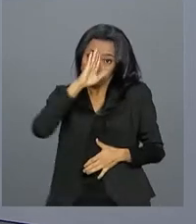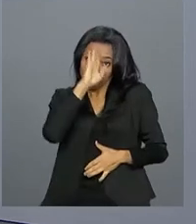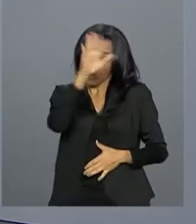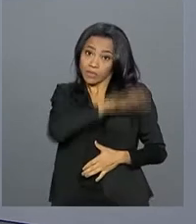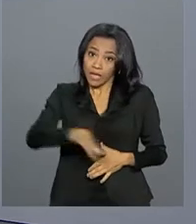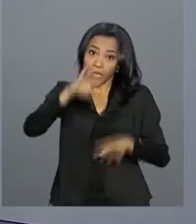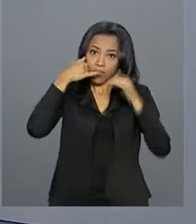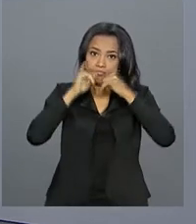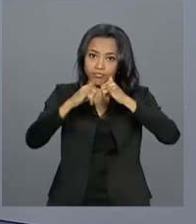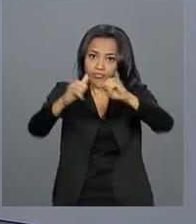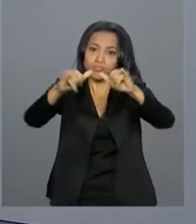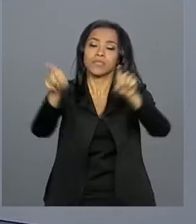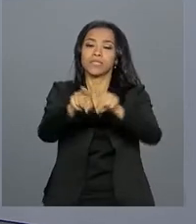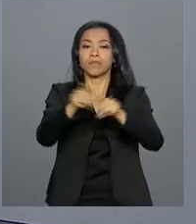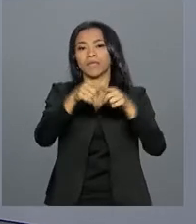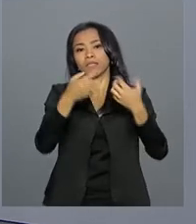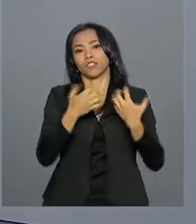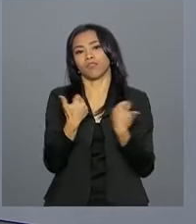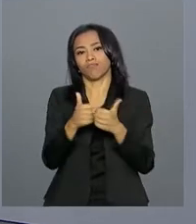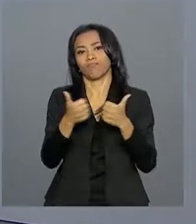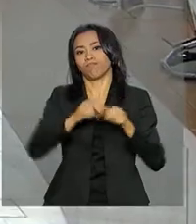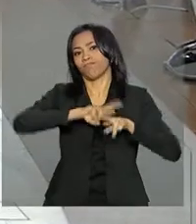energético e de transporte.